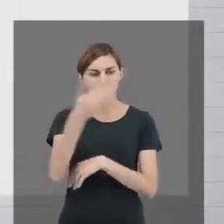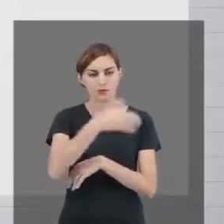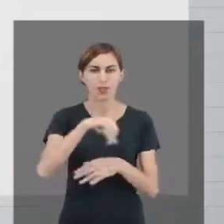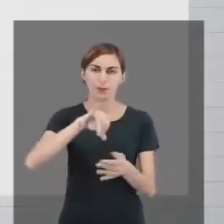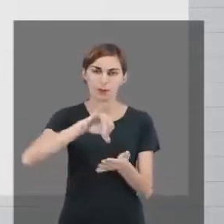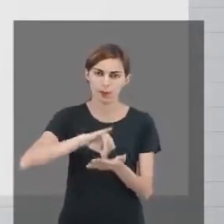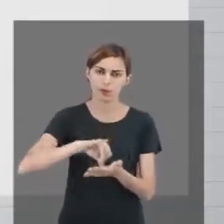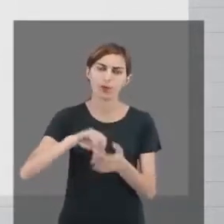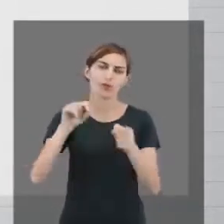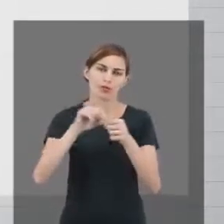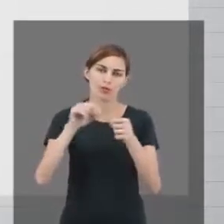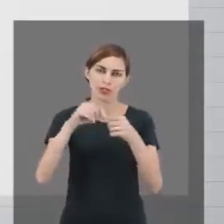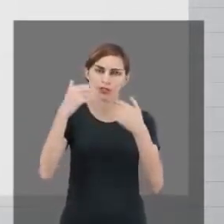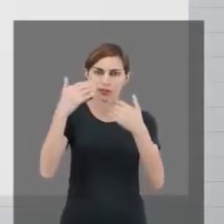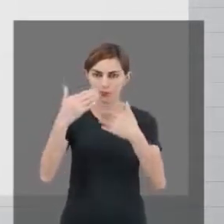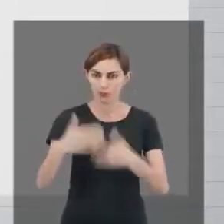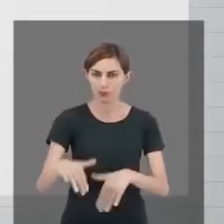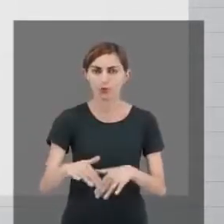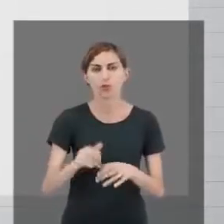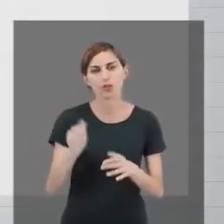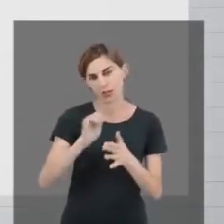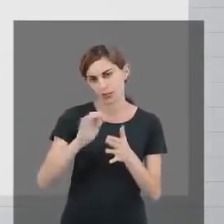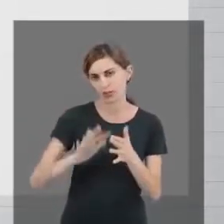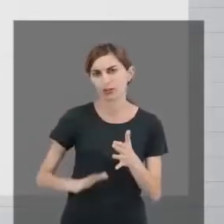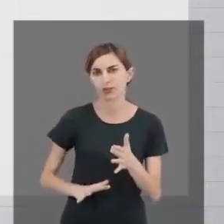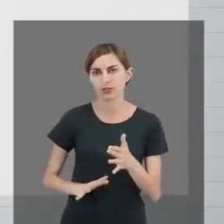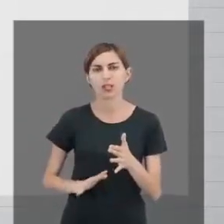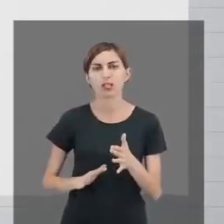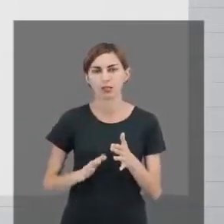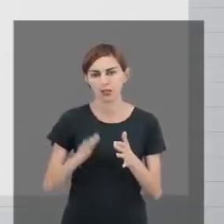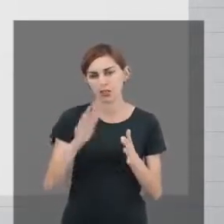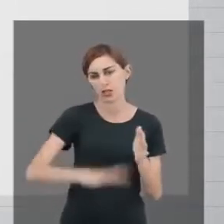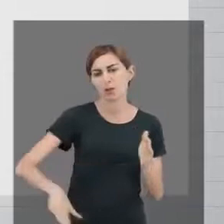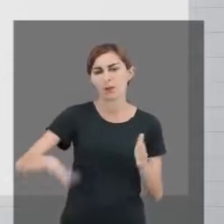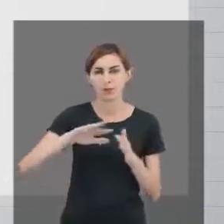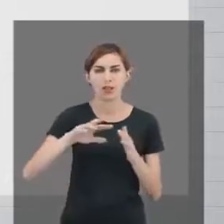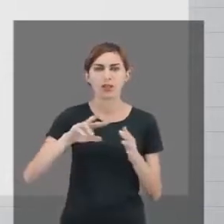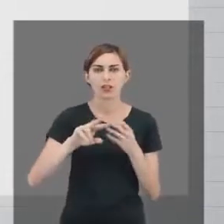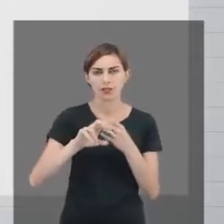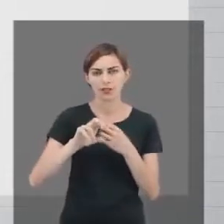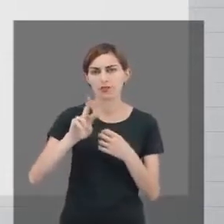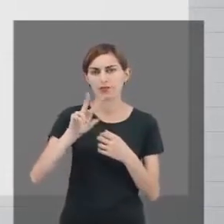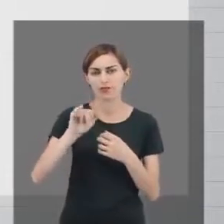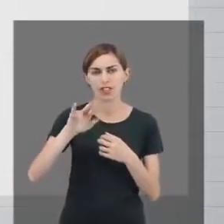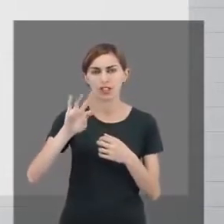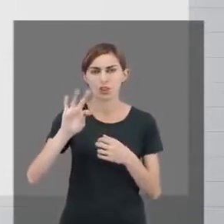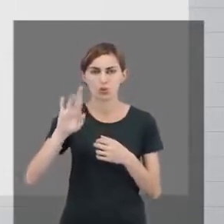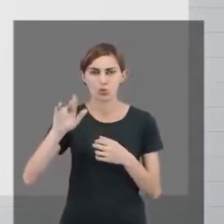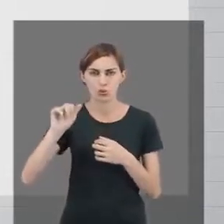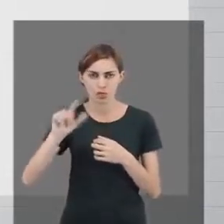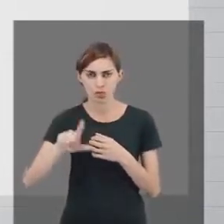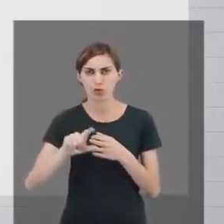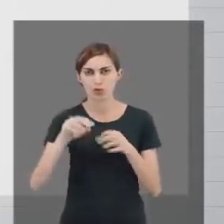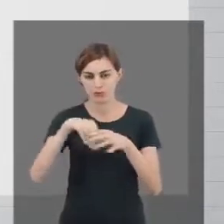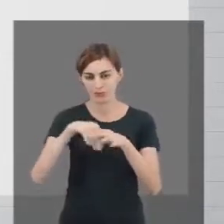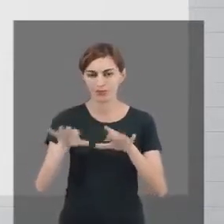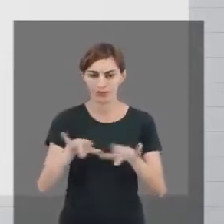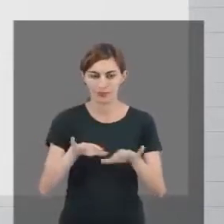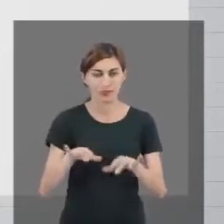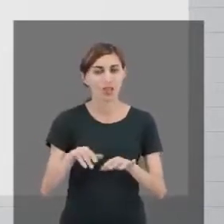polo e faz essa atividade no ambiente virtual. Essa avalia o módulo